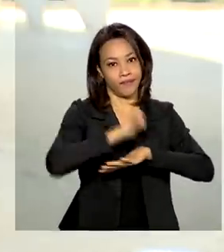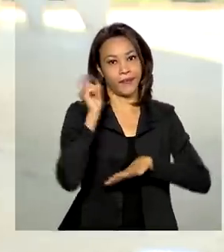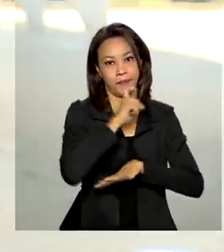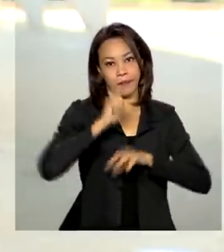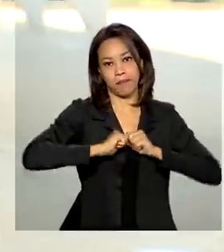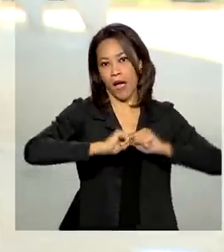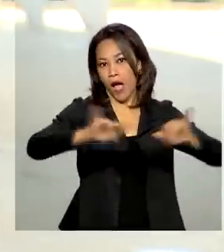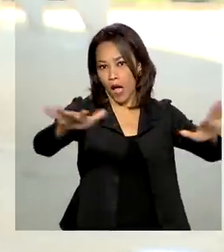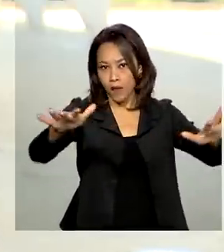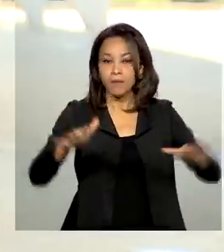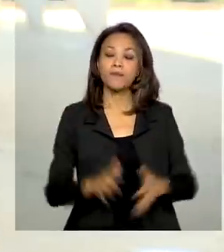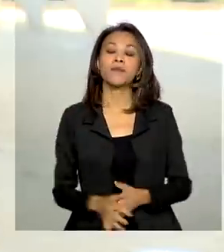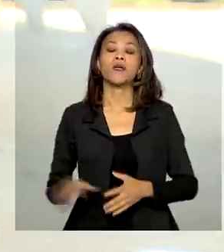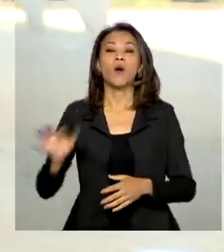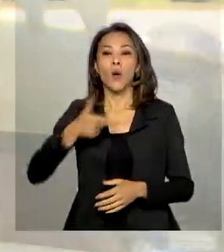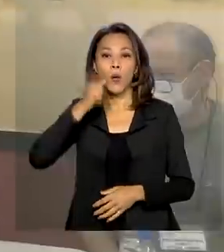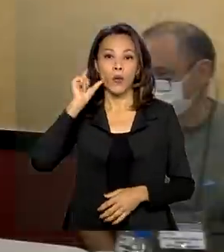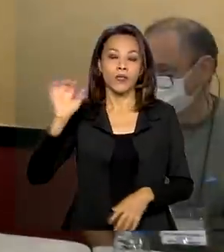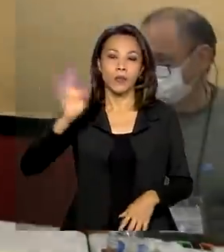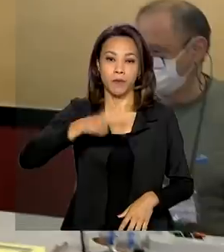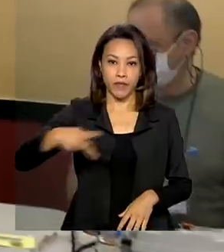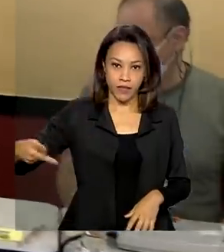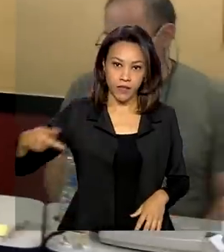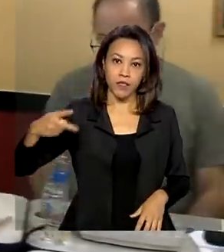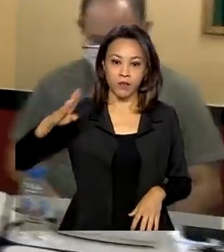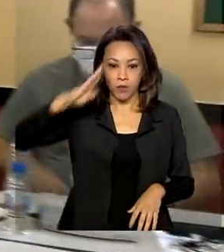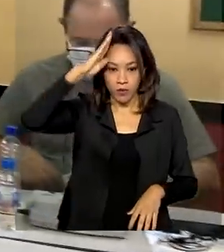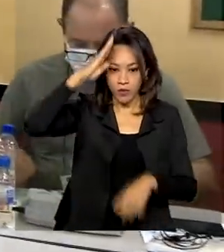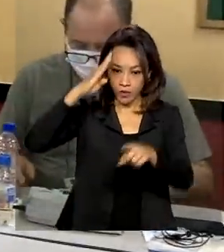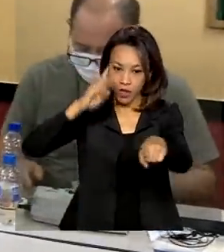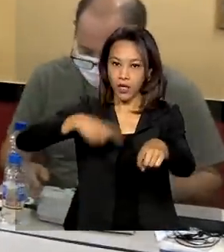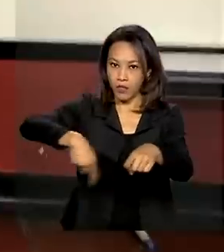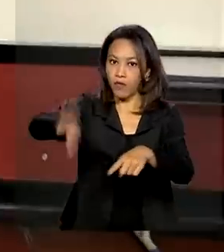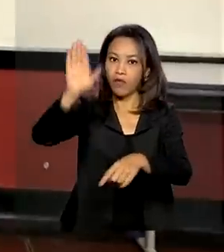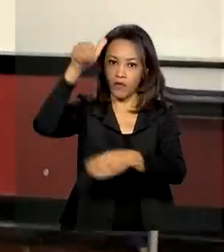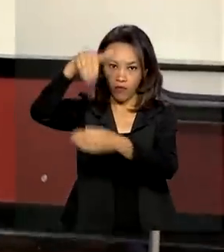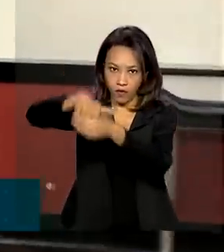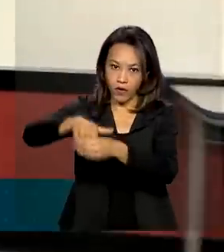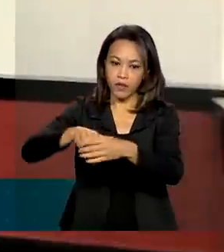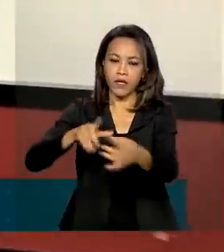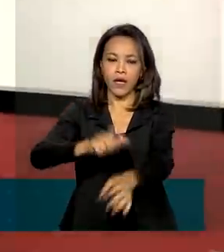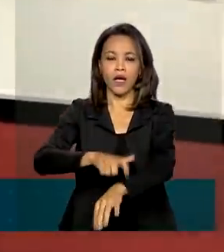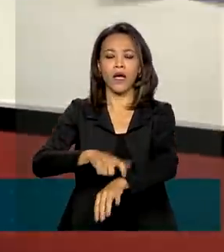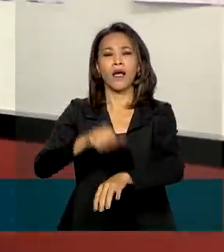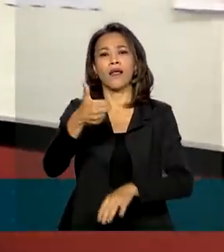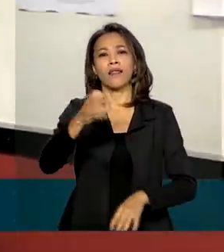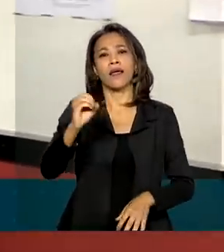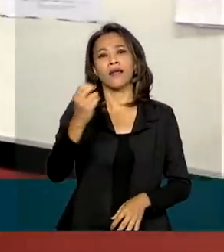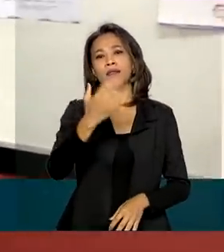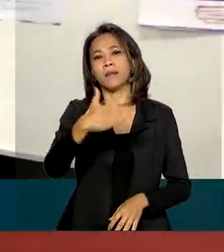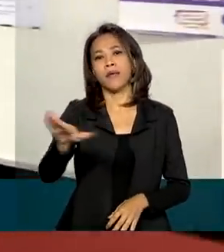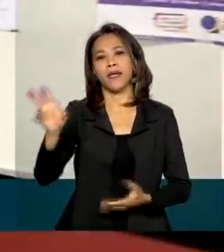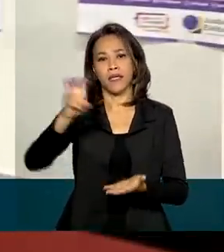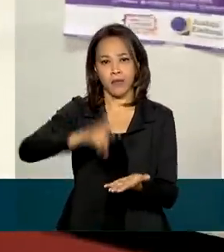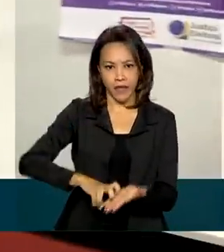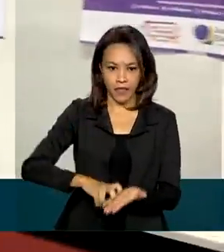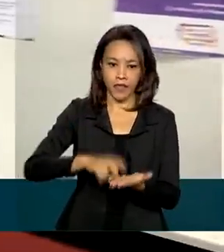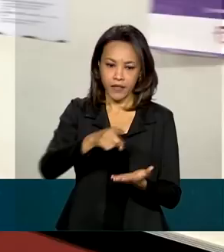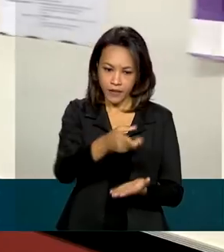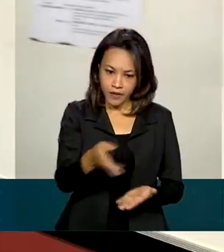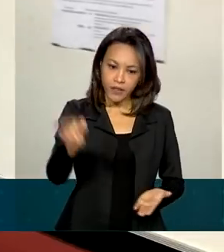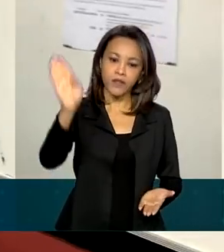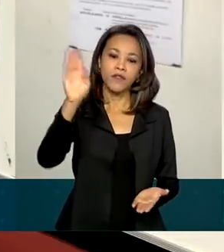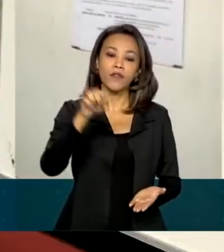Jair Bolsonaro, ele votou ontem no Rio de Janeiro. Pouco depois das 10h30 da manhã, ele esteve na zona oeste da cidade, em